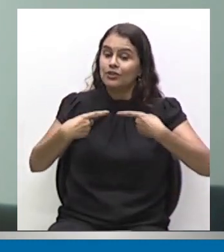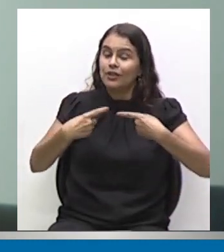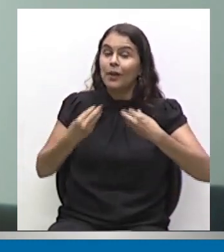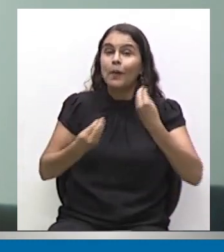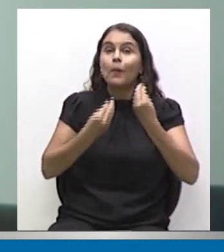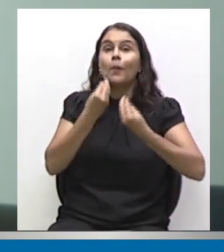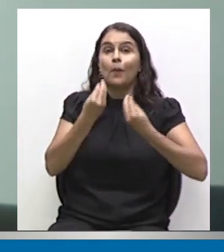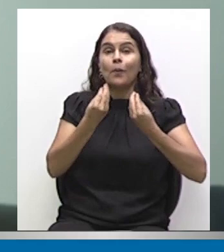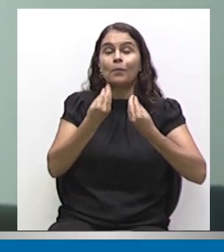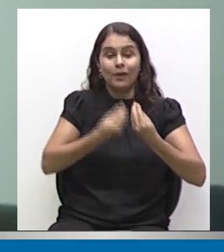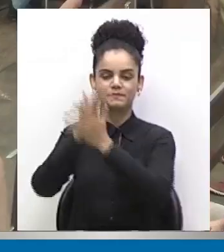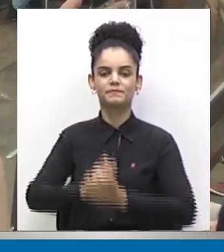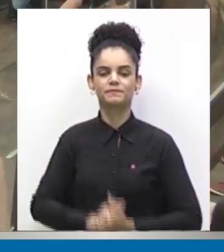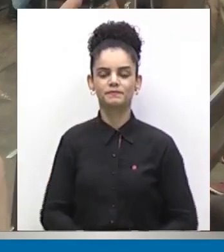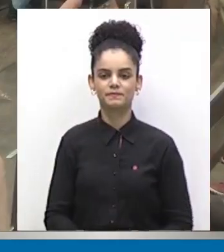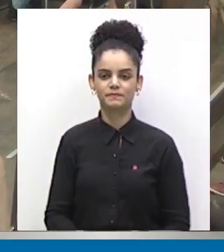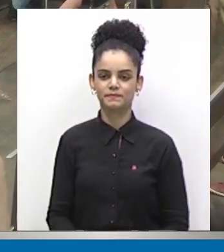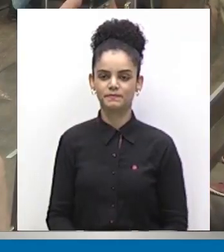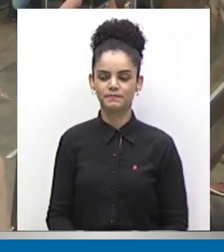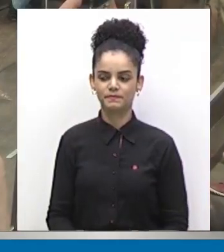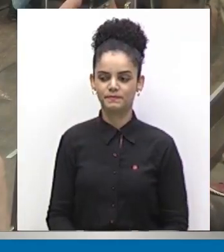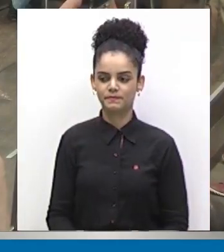pessoas, né? E é essa a questão.